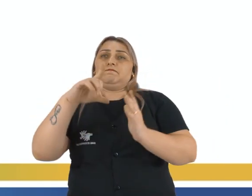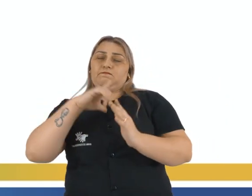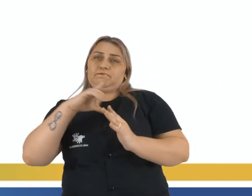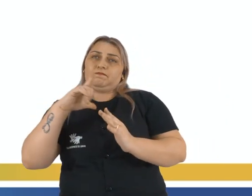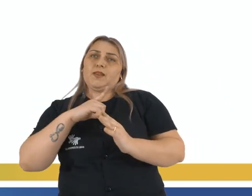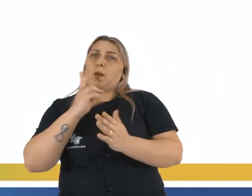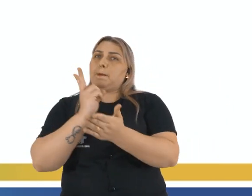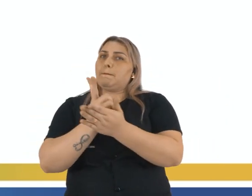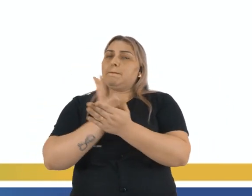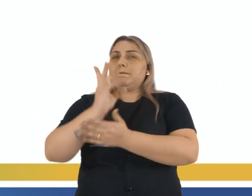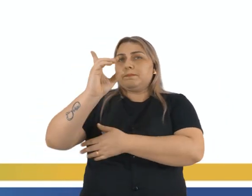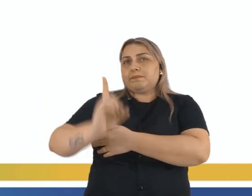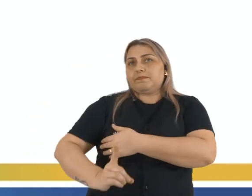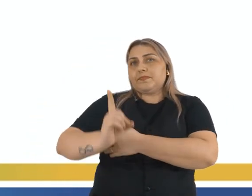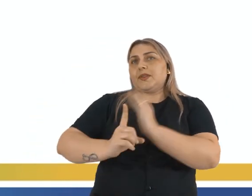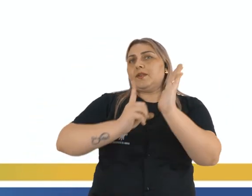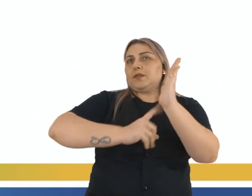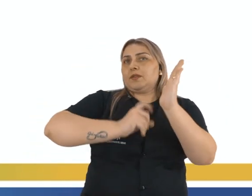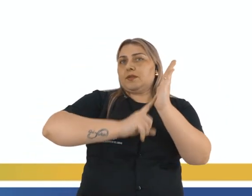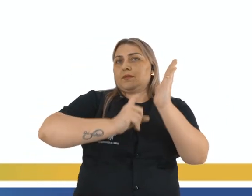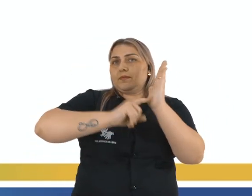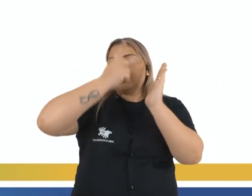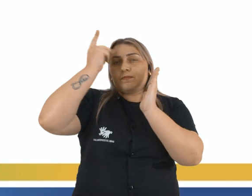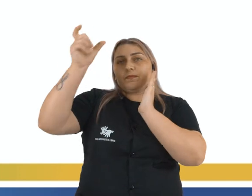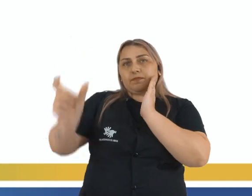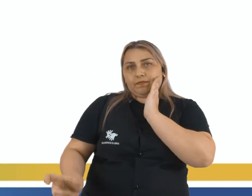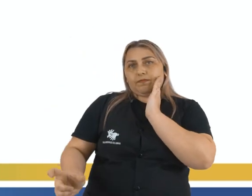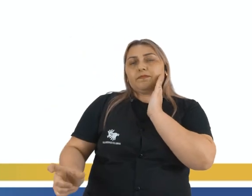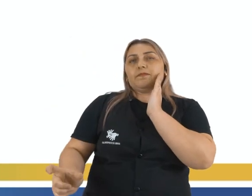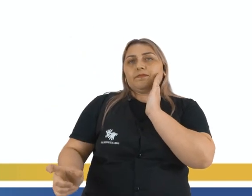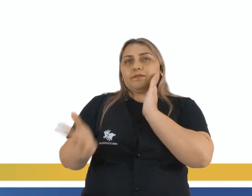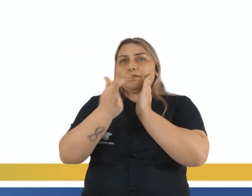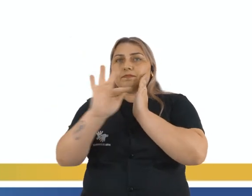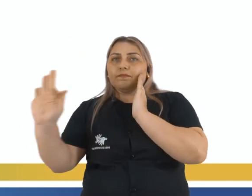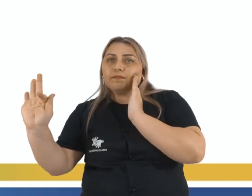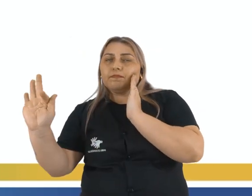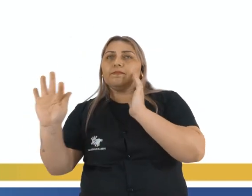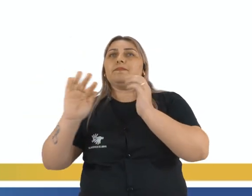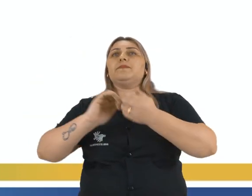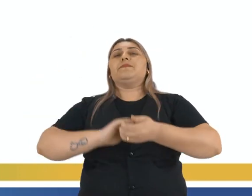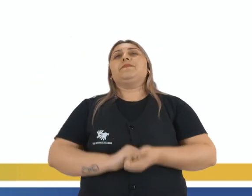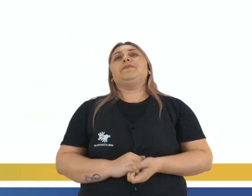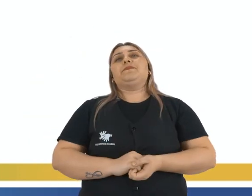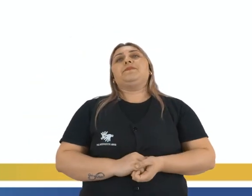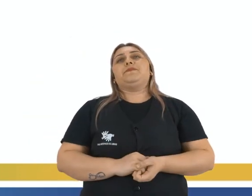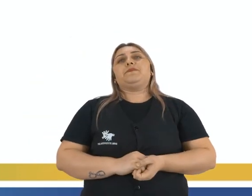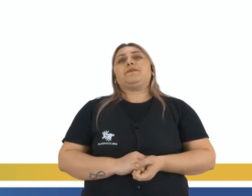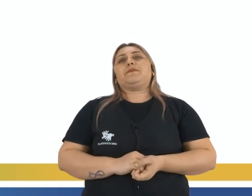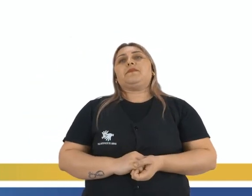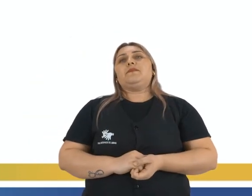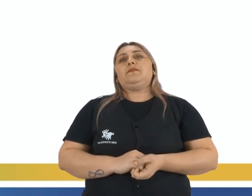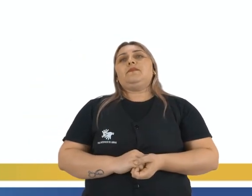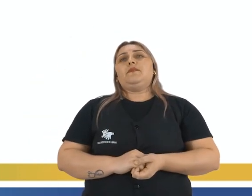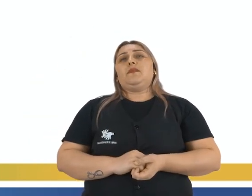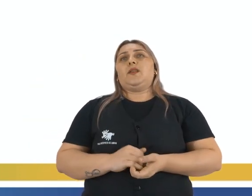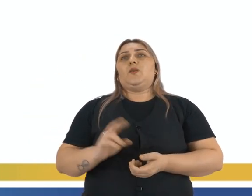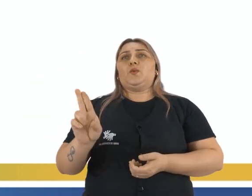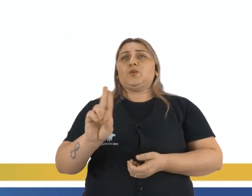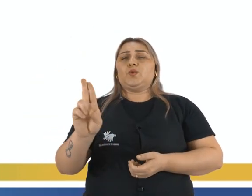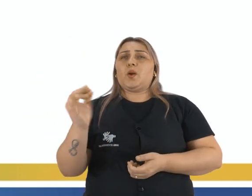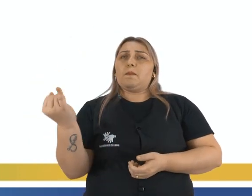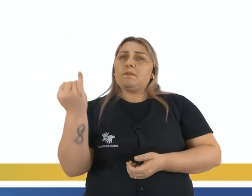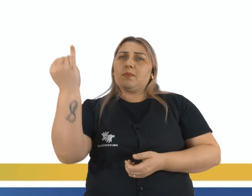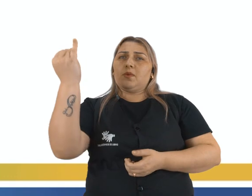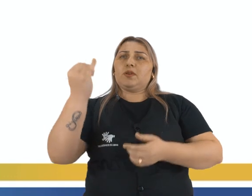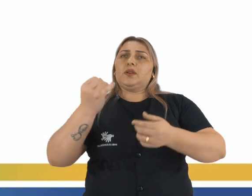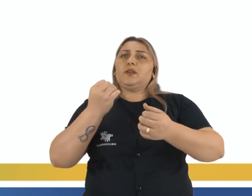os mesmos direitos que os brancos, né, que os franceses. Então, um nome muito importante dessa